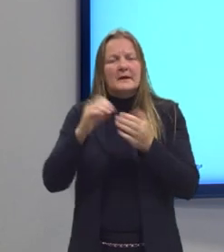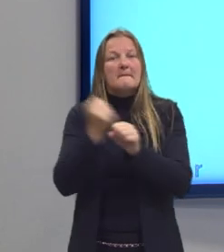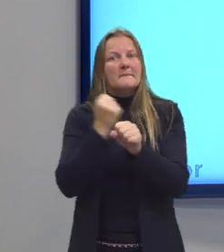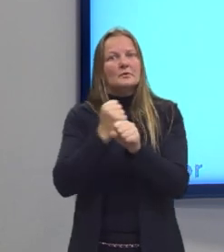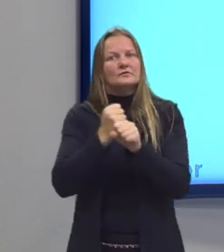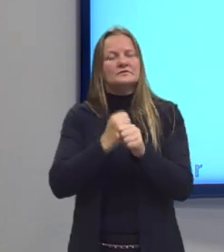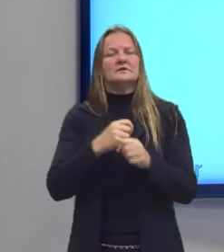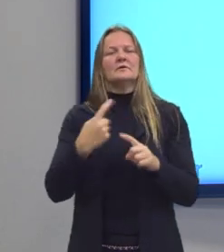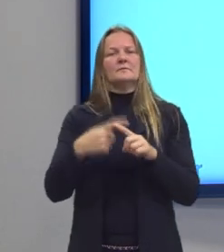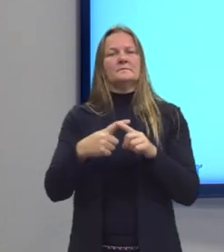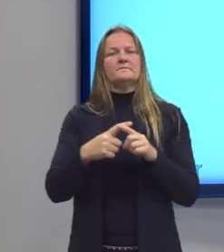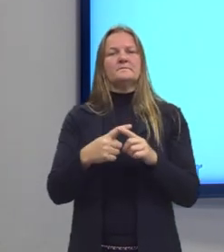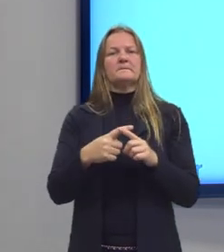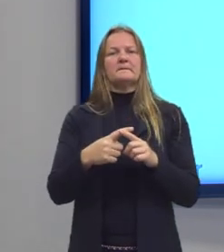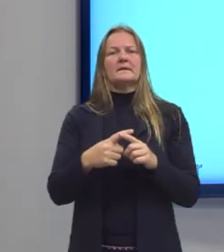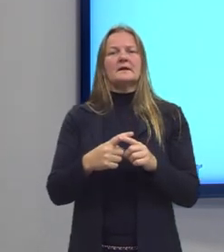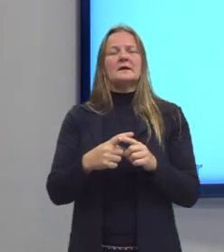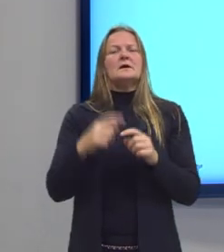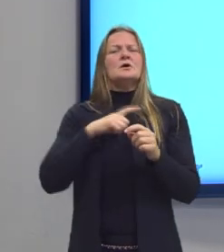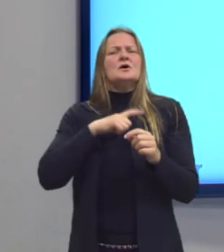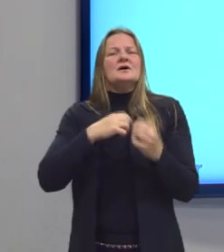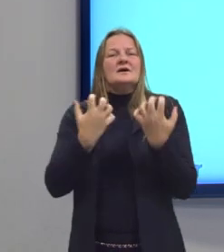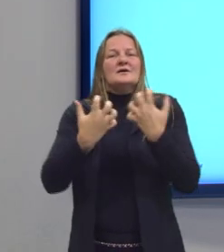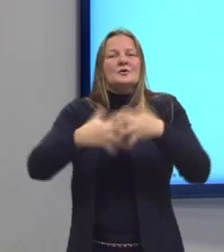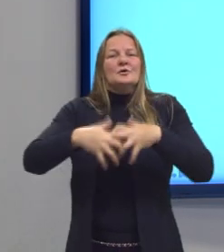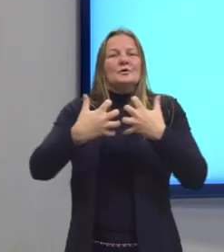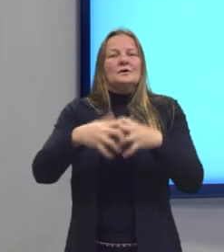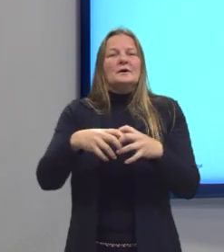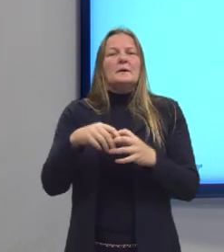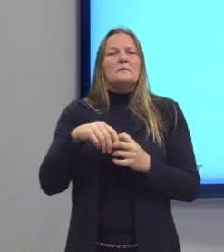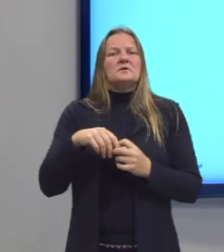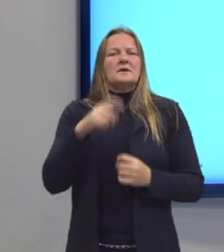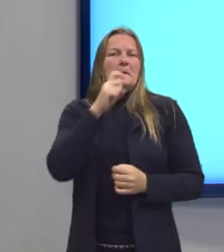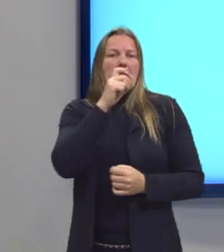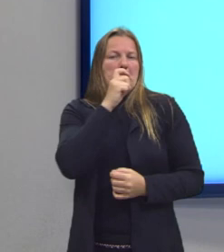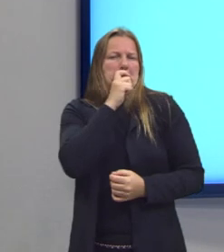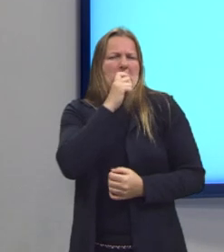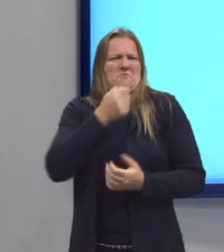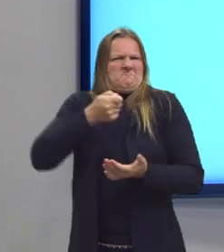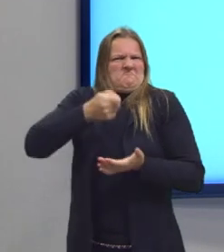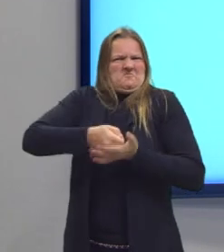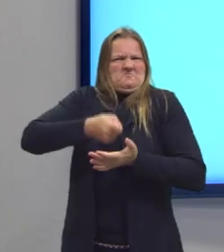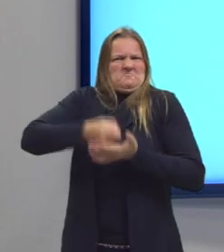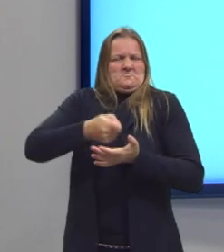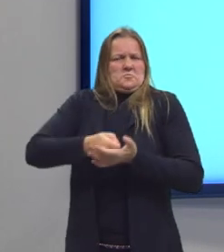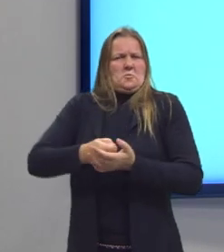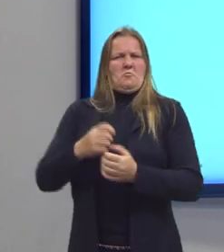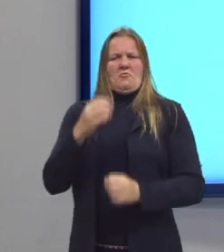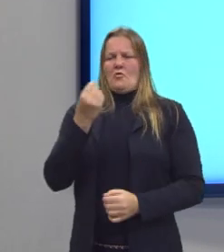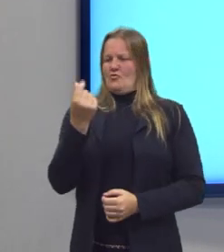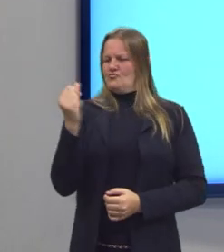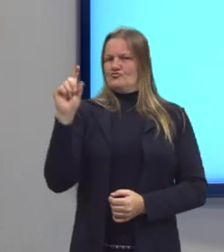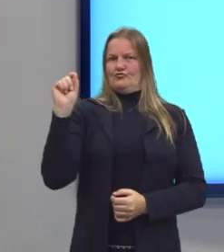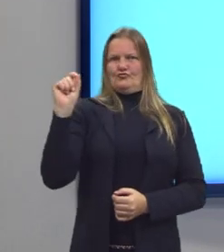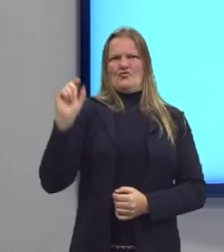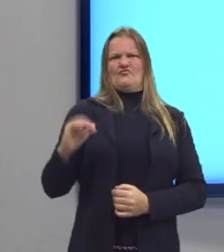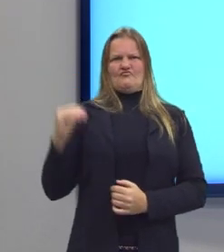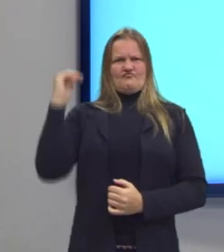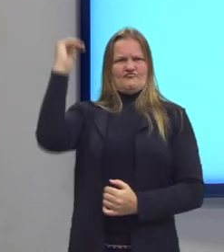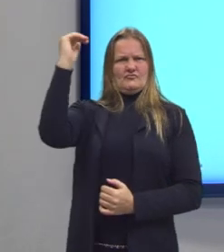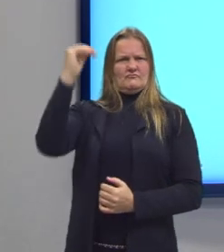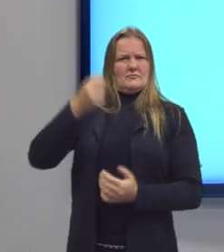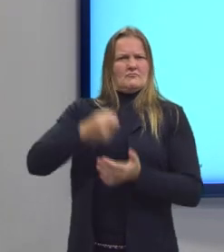Holanda. A figura do engenho é figura patriarcal. É o senhor do engenho que tem o